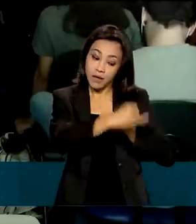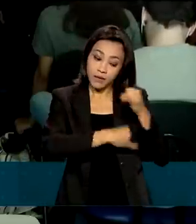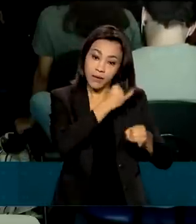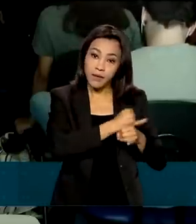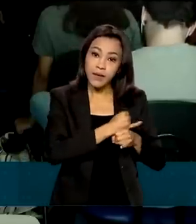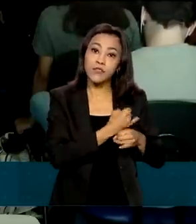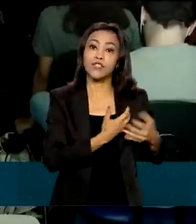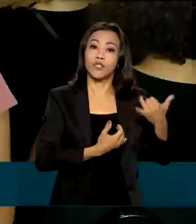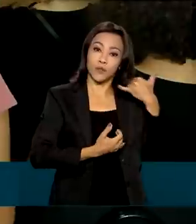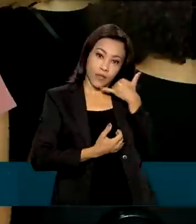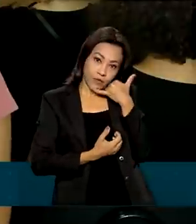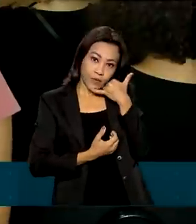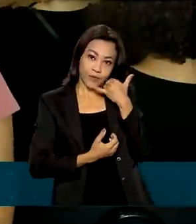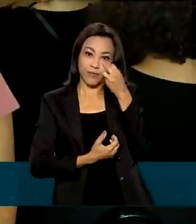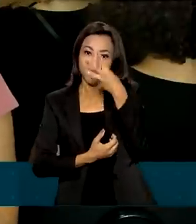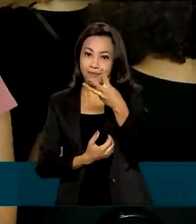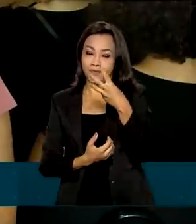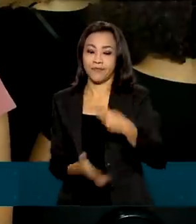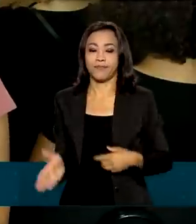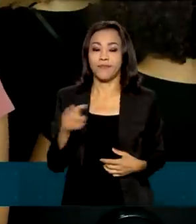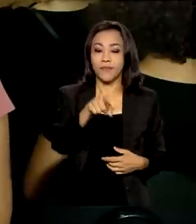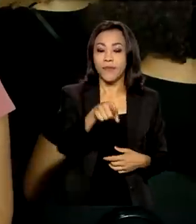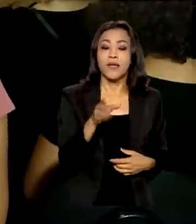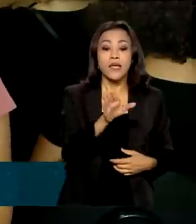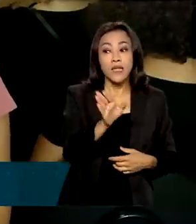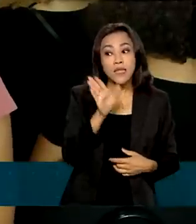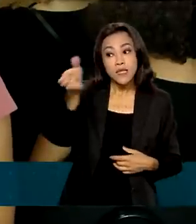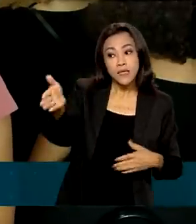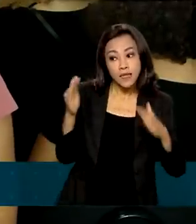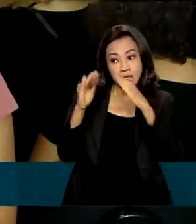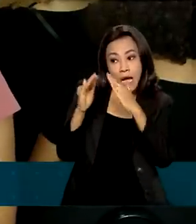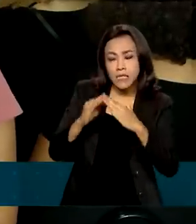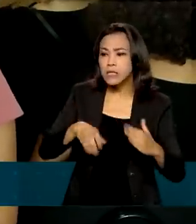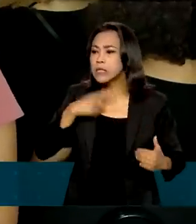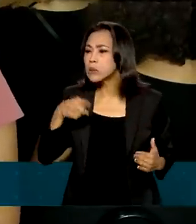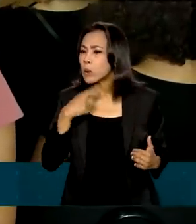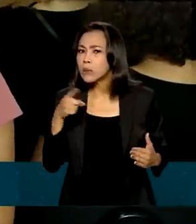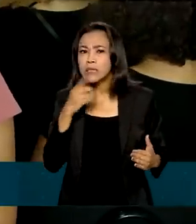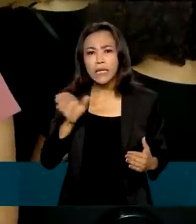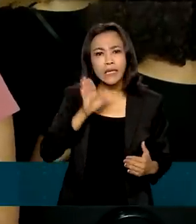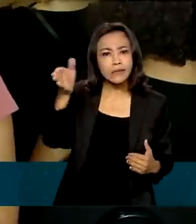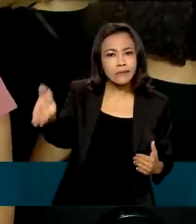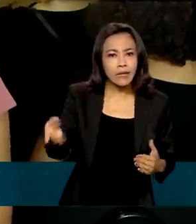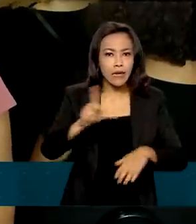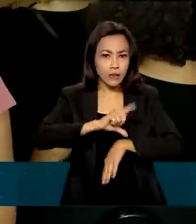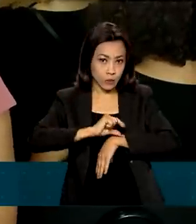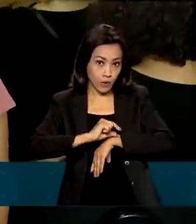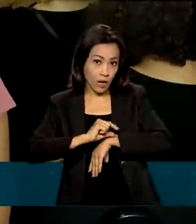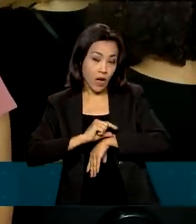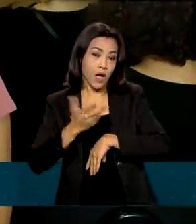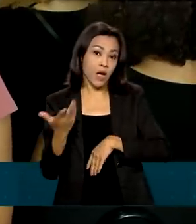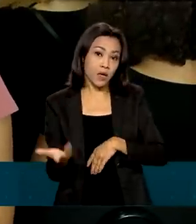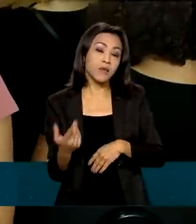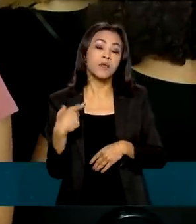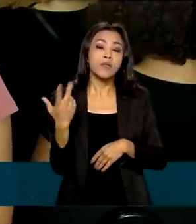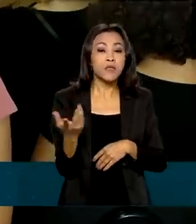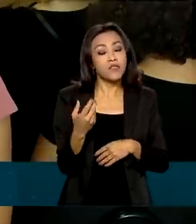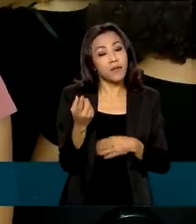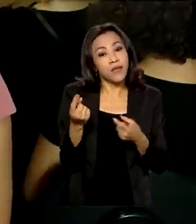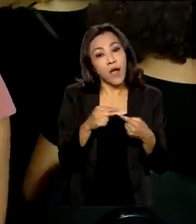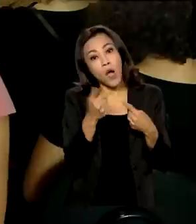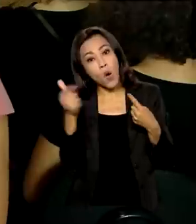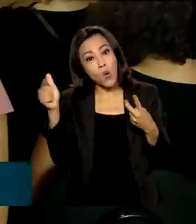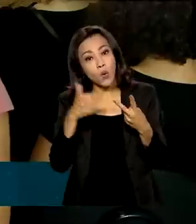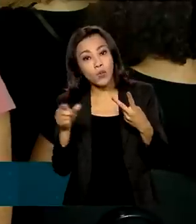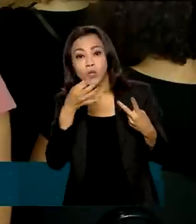e o telefone. No caso das residências em que a gente não conseguir acessar em horários comerciais, então a gente vai dar essas opções,